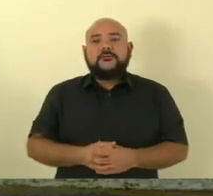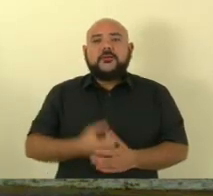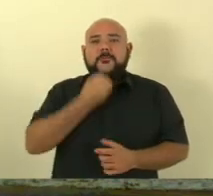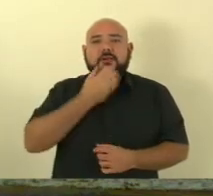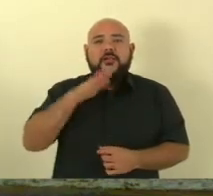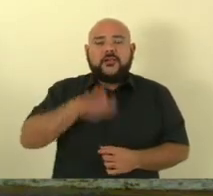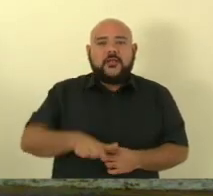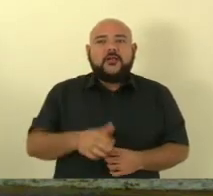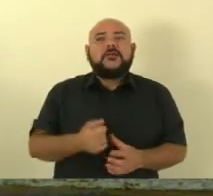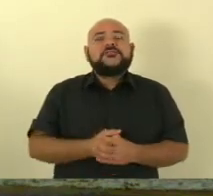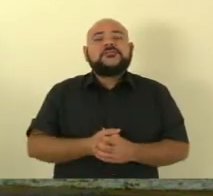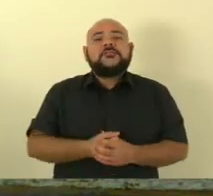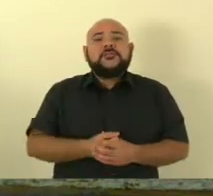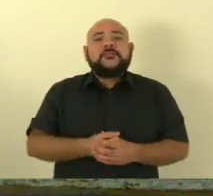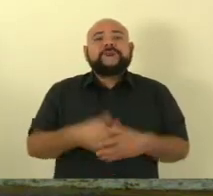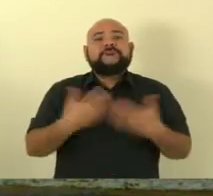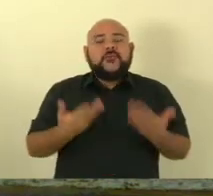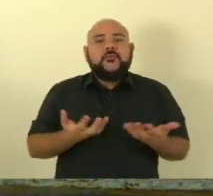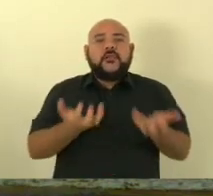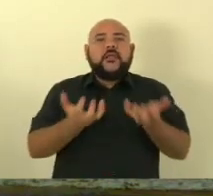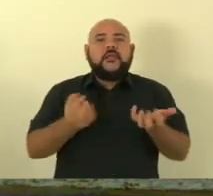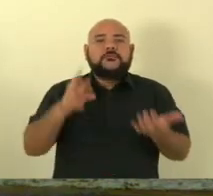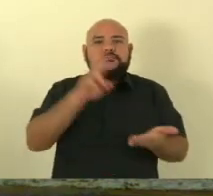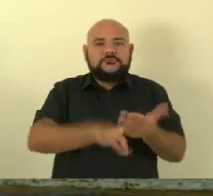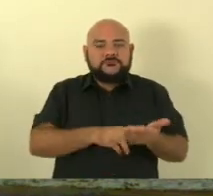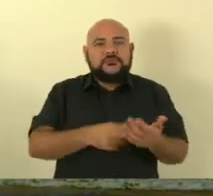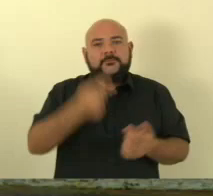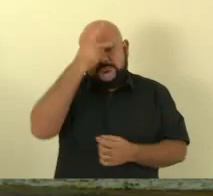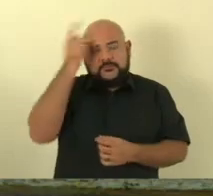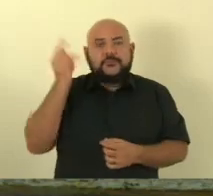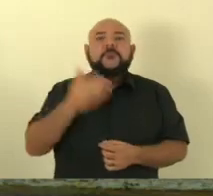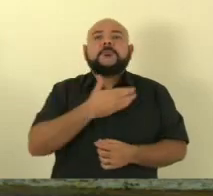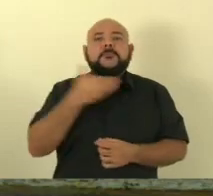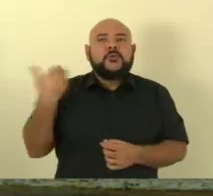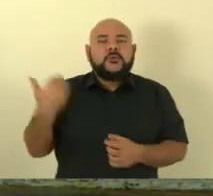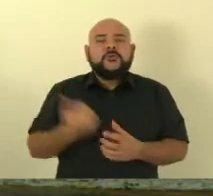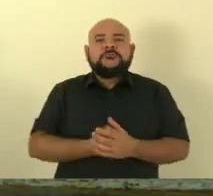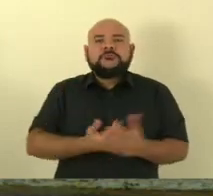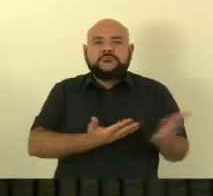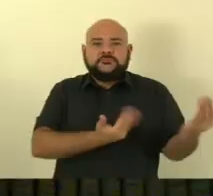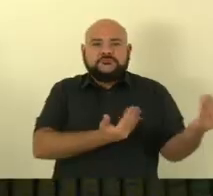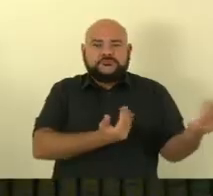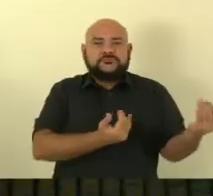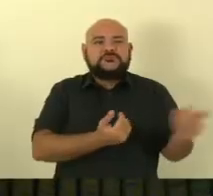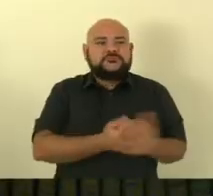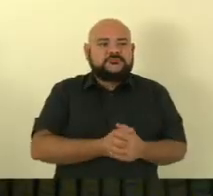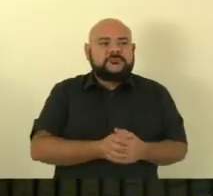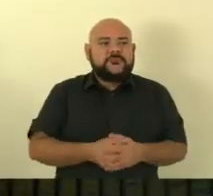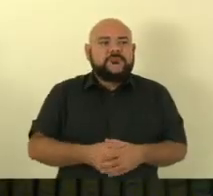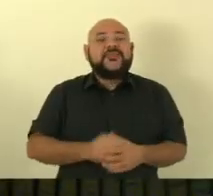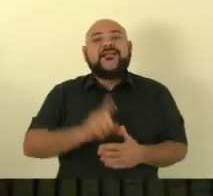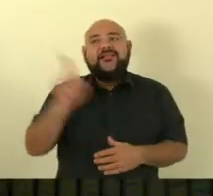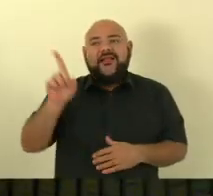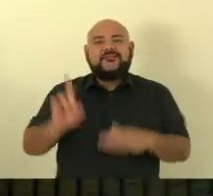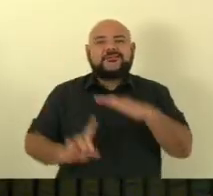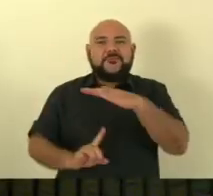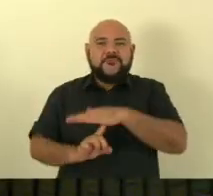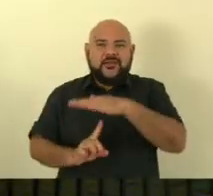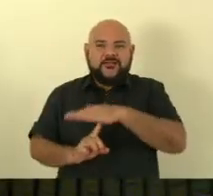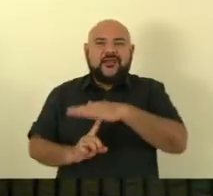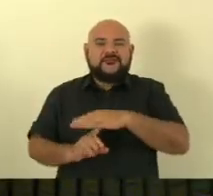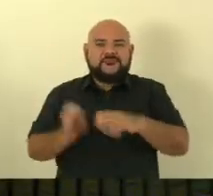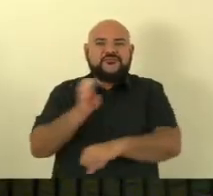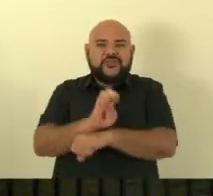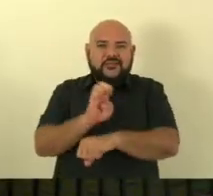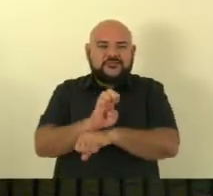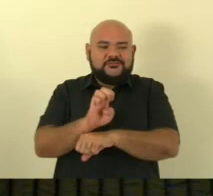pesar, de registrar o falecimento do menor, que foi vítima também no estado do Paraná, atingido